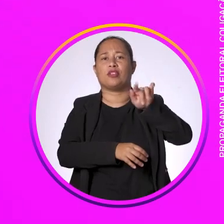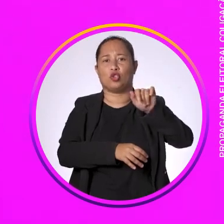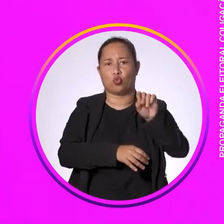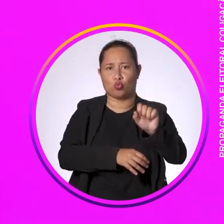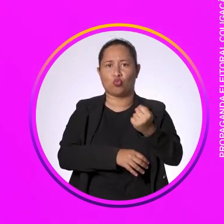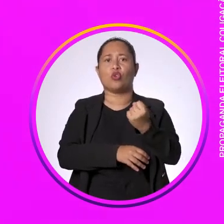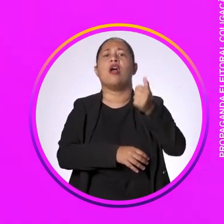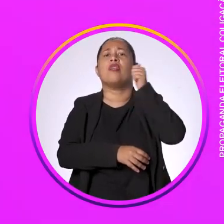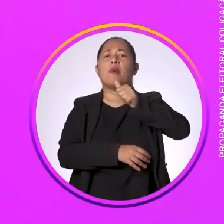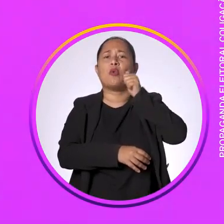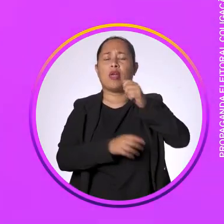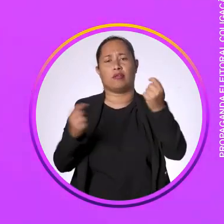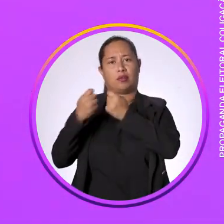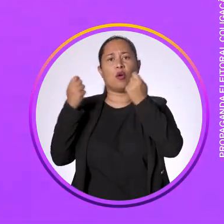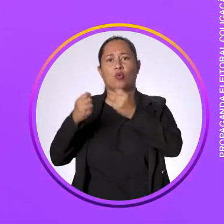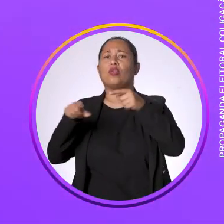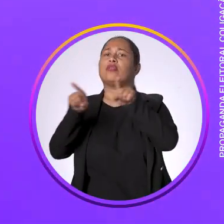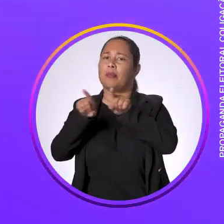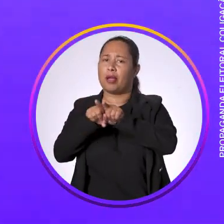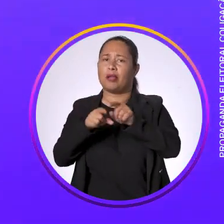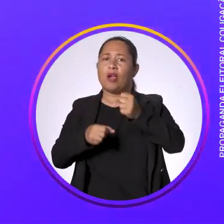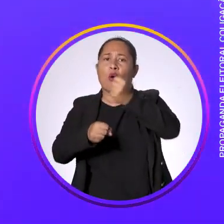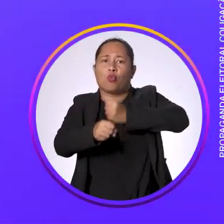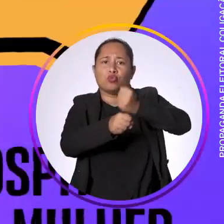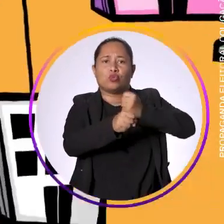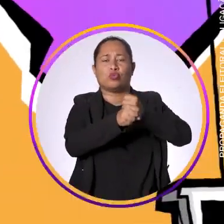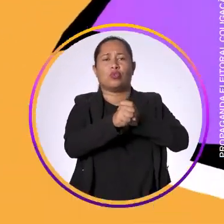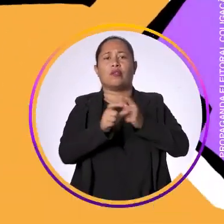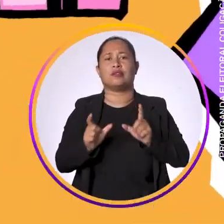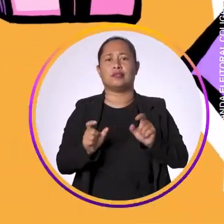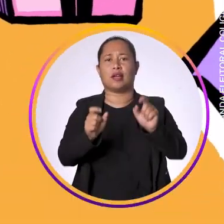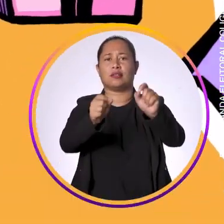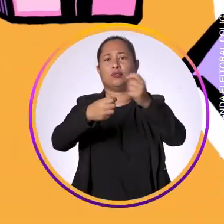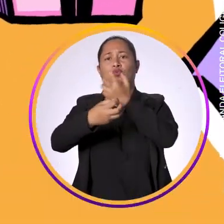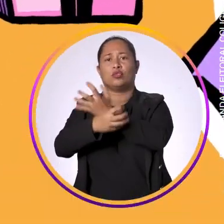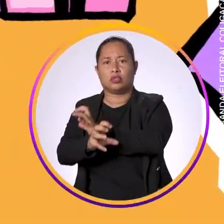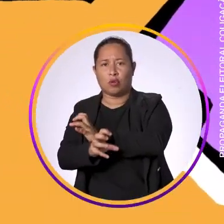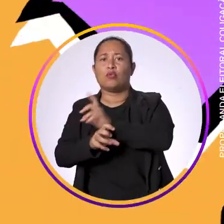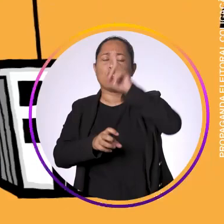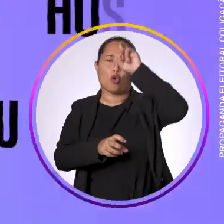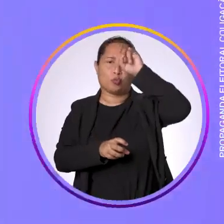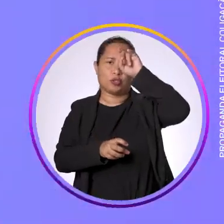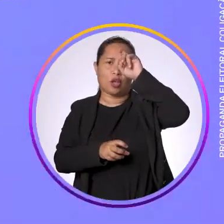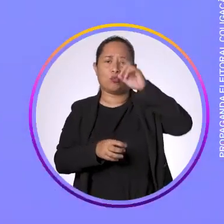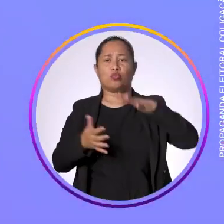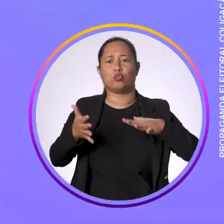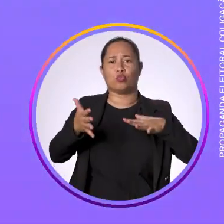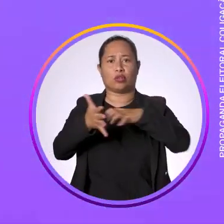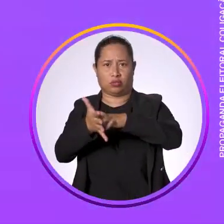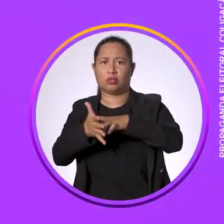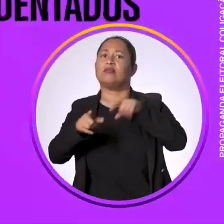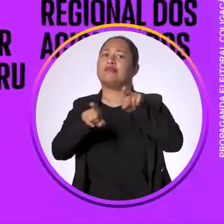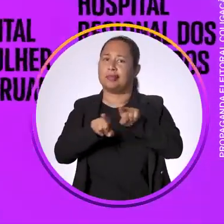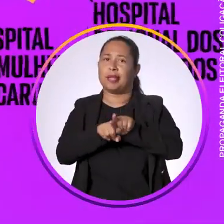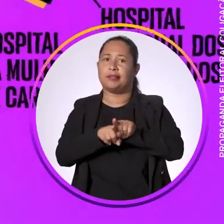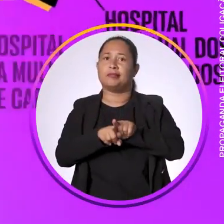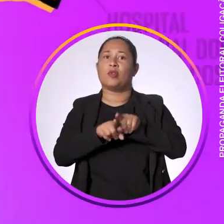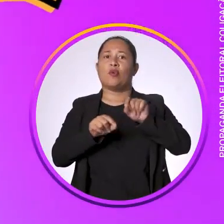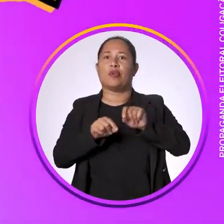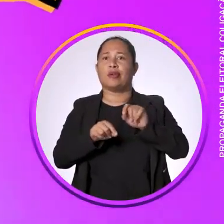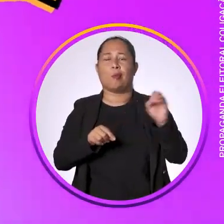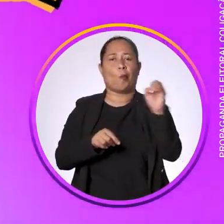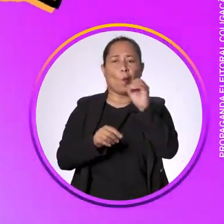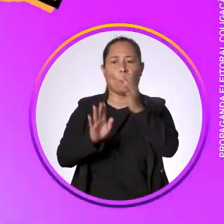Dominguinhos e do Hospital da Mulher de Caruaru. Vai construir o Hospital do Câncer do Sertão e o Hospital Regional dos Acidentados.